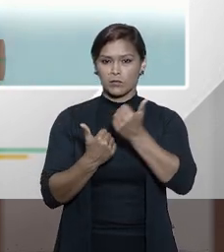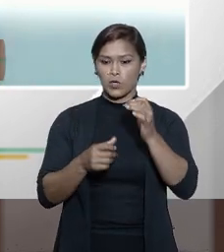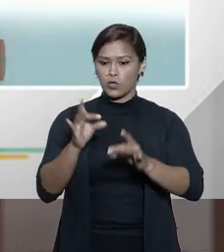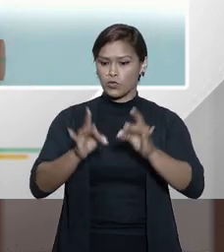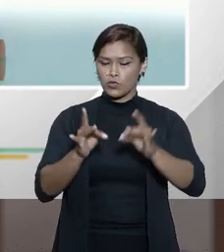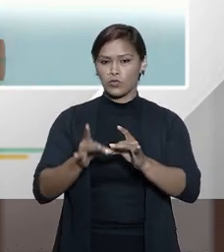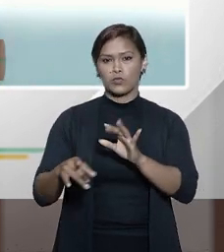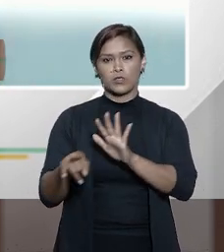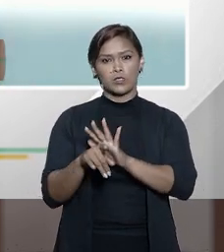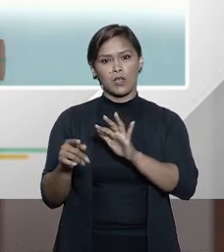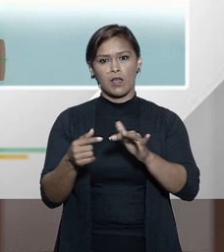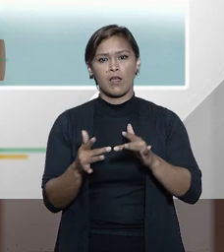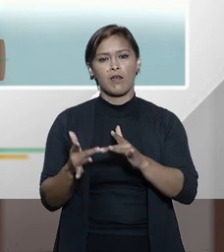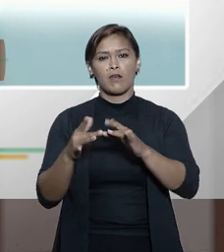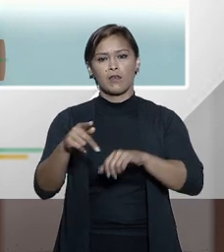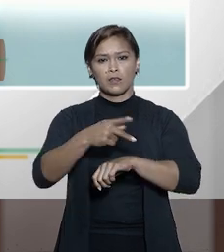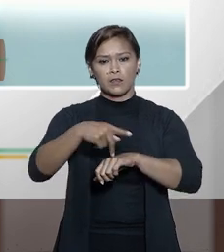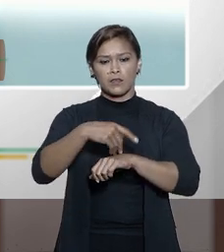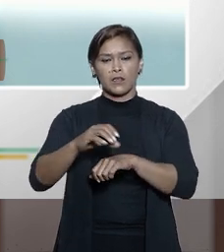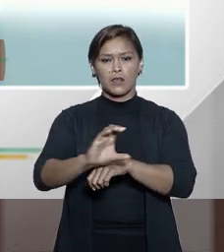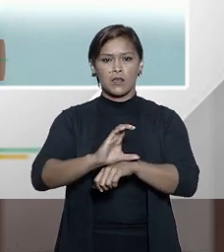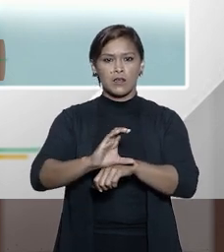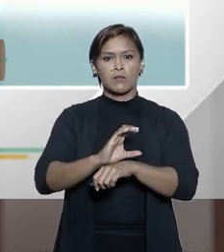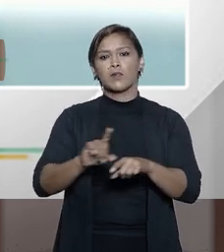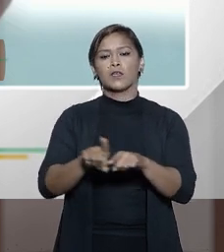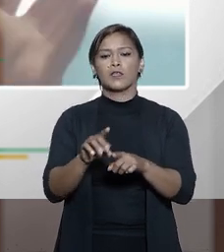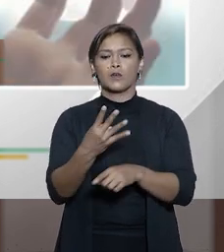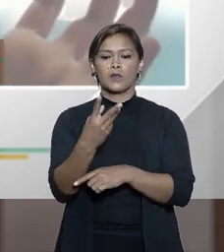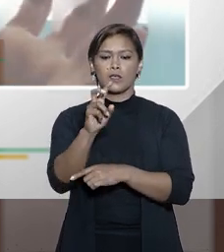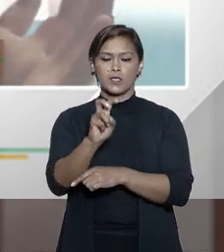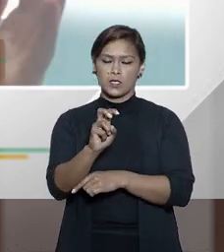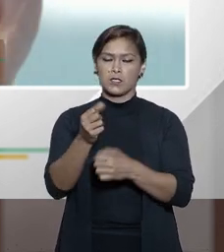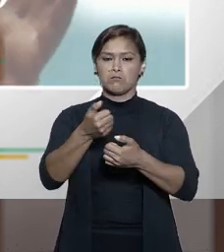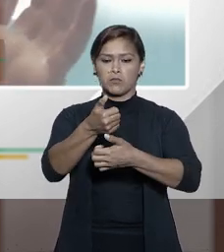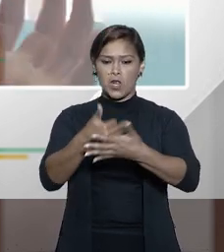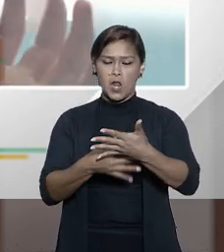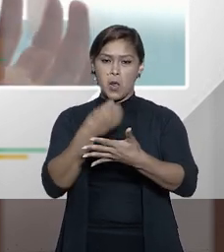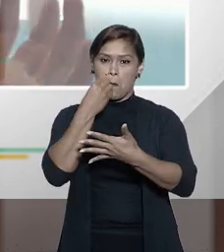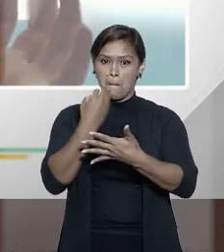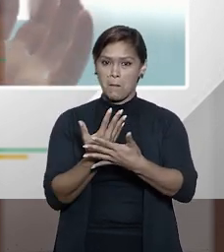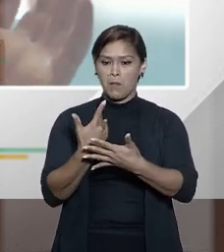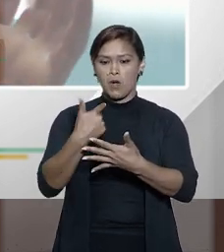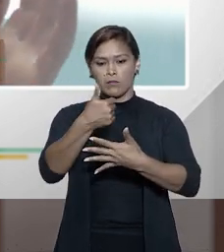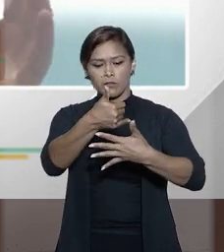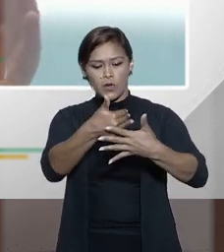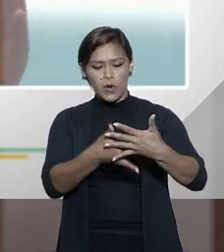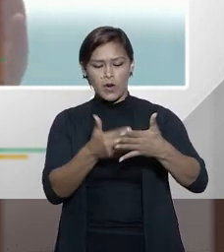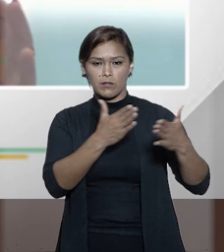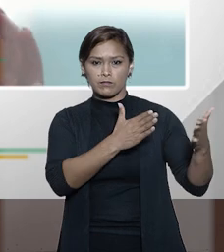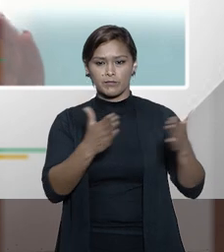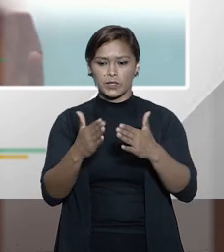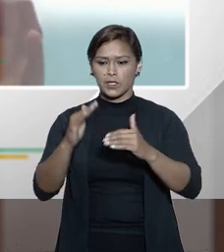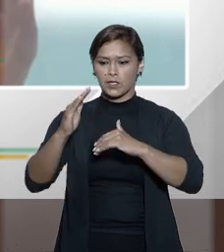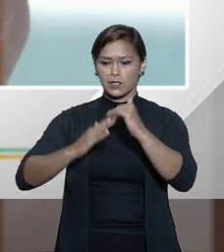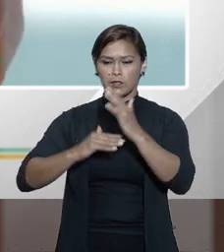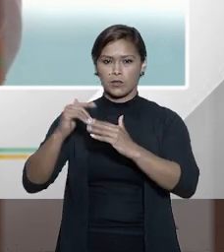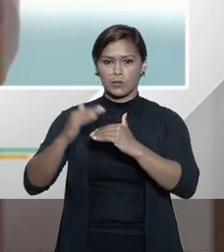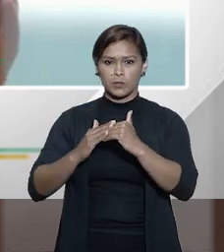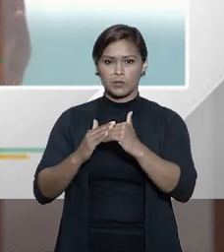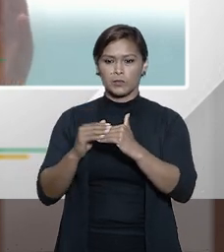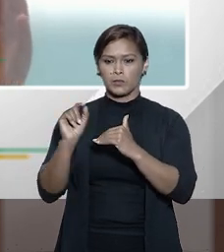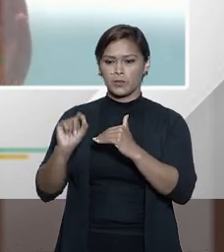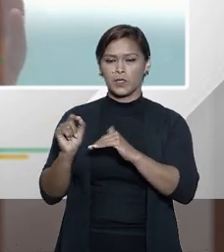jurídica internacional, quando da Emenda Constitucional 45, que transfere boa parte da competência